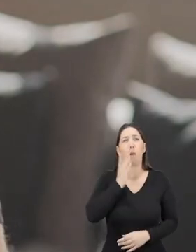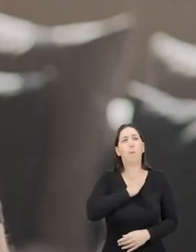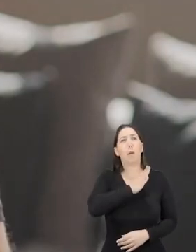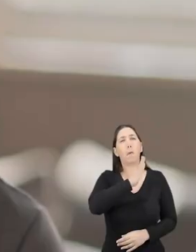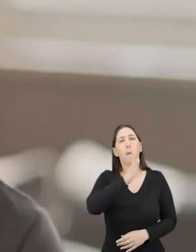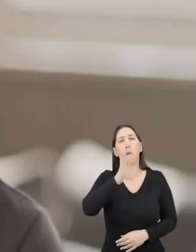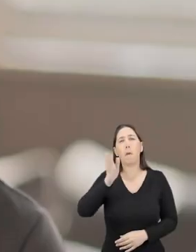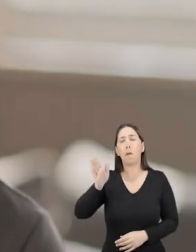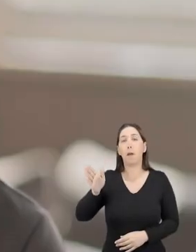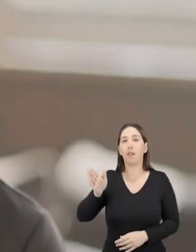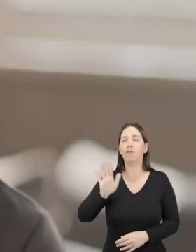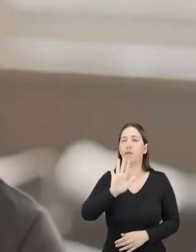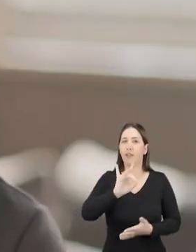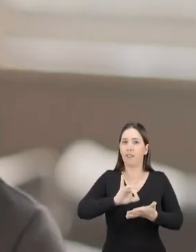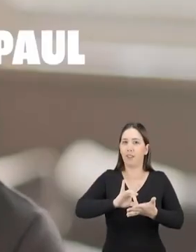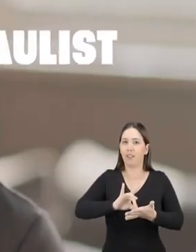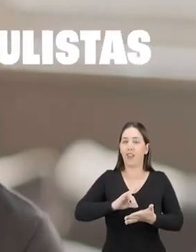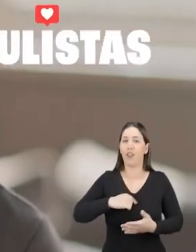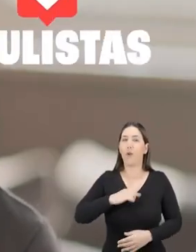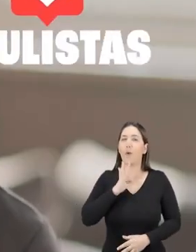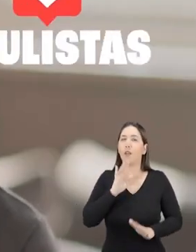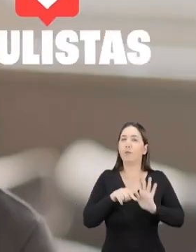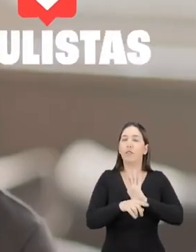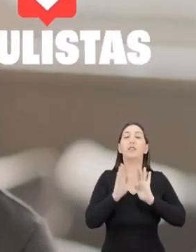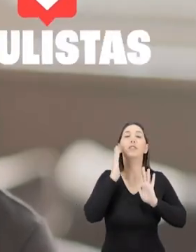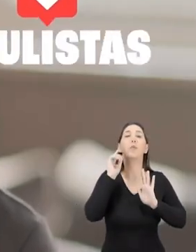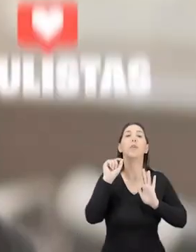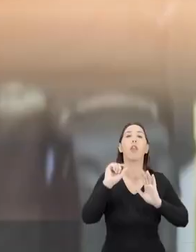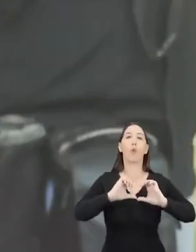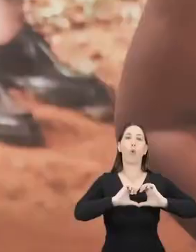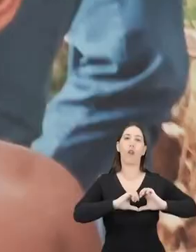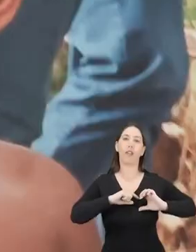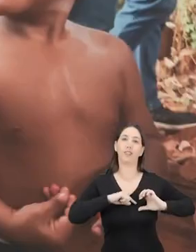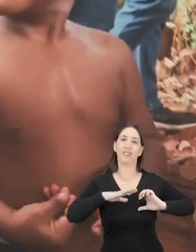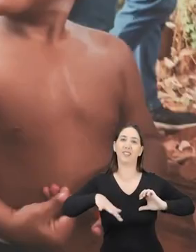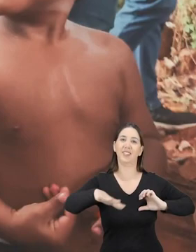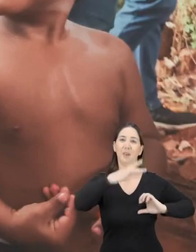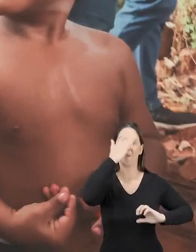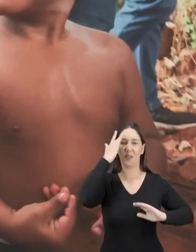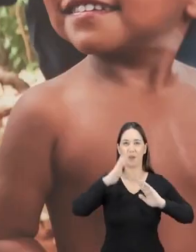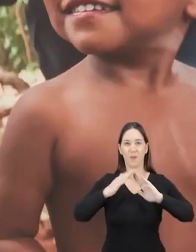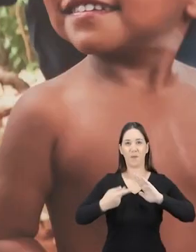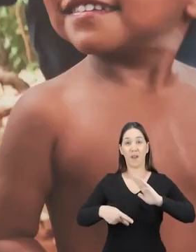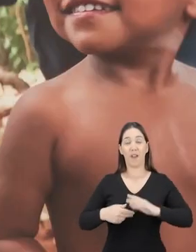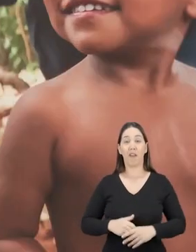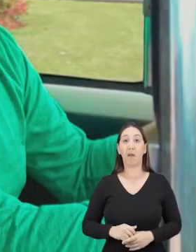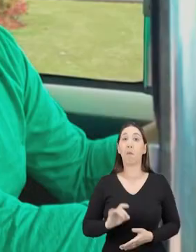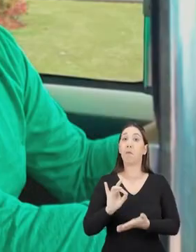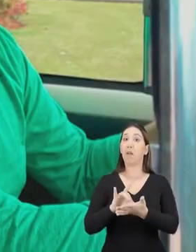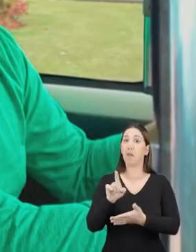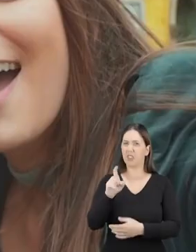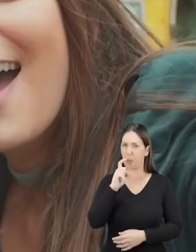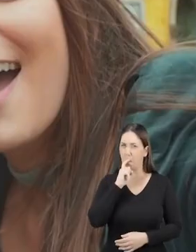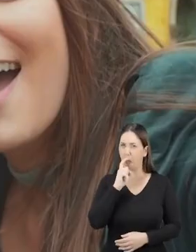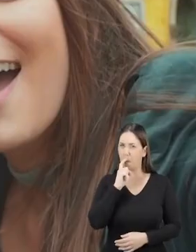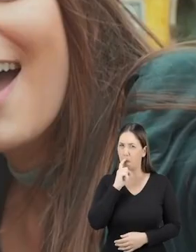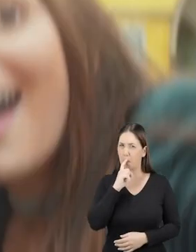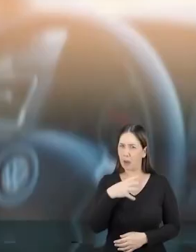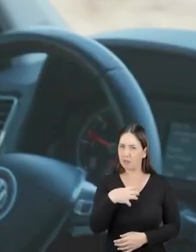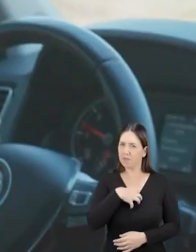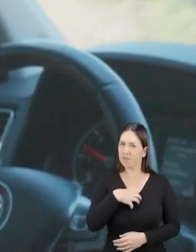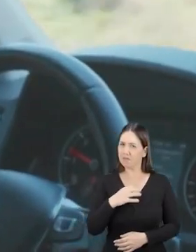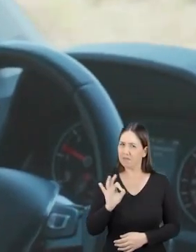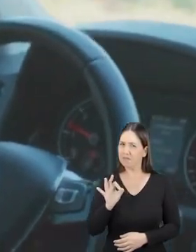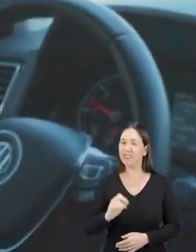tanto São Paulo, eu acho que eu conheço bem mesmo, é o coração dos paulistas. Ah, e estou vendo aqui, um cara coração e um baita paizão.